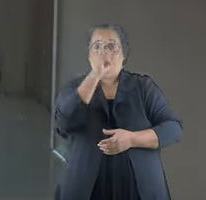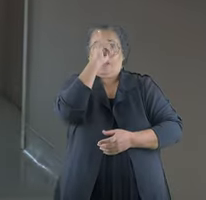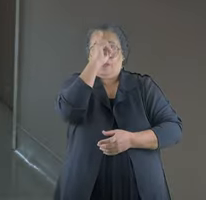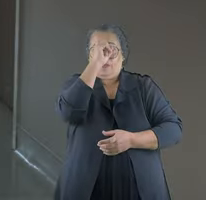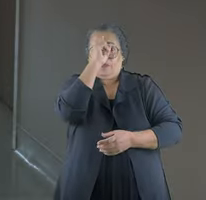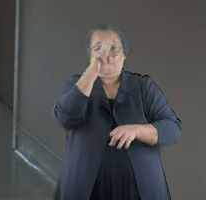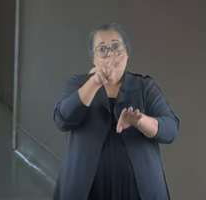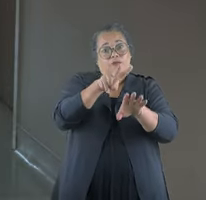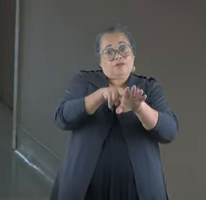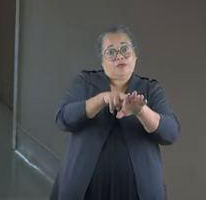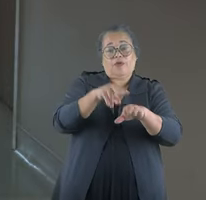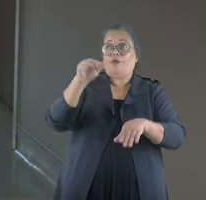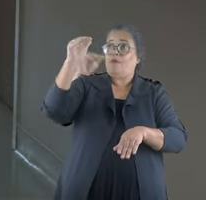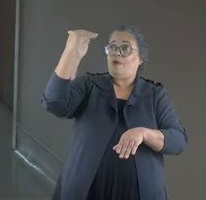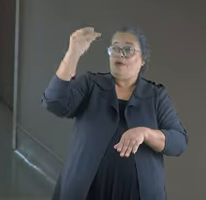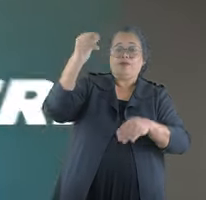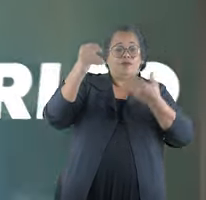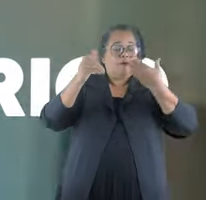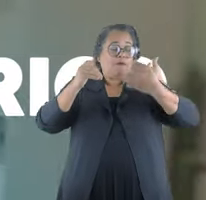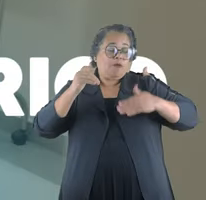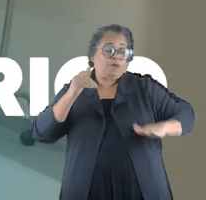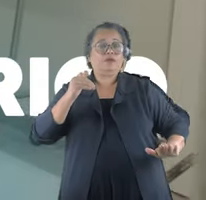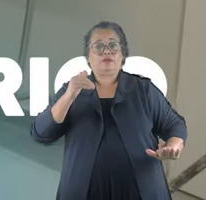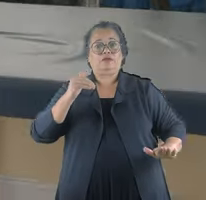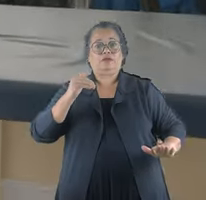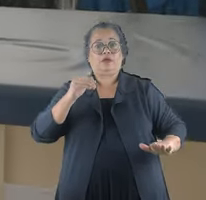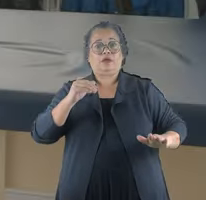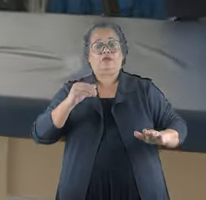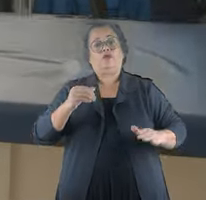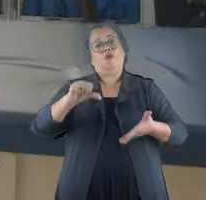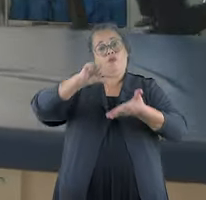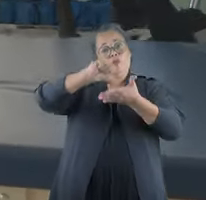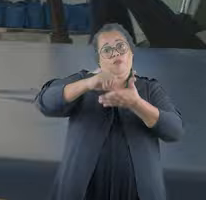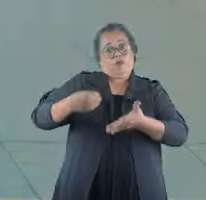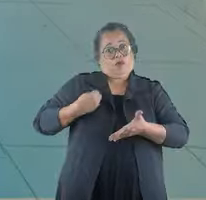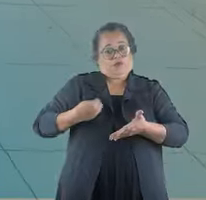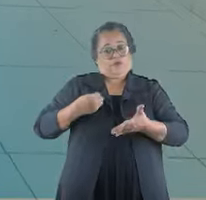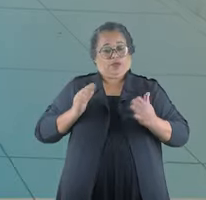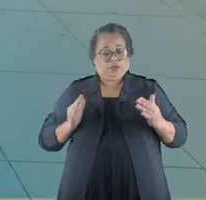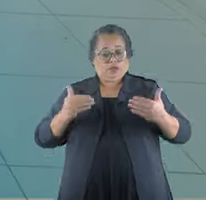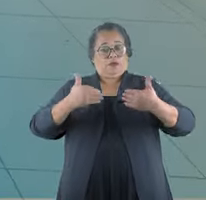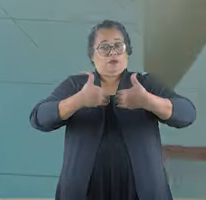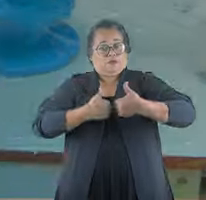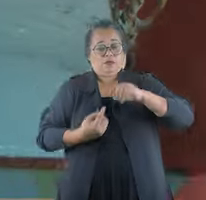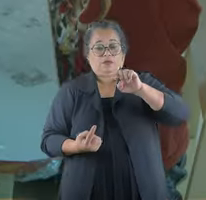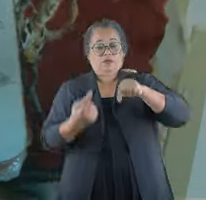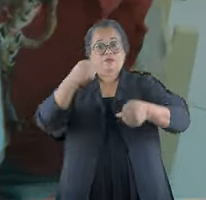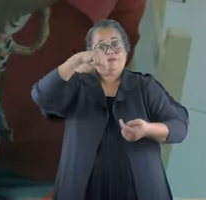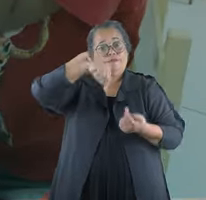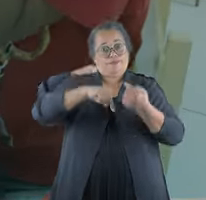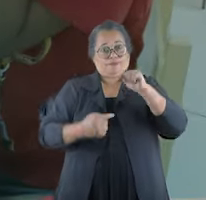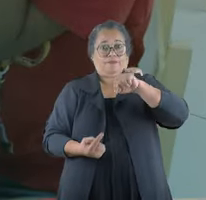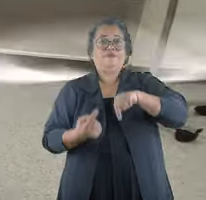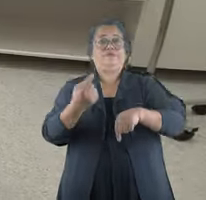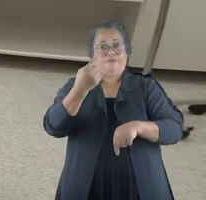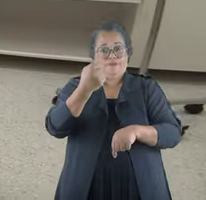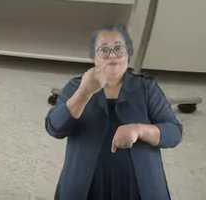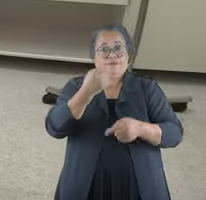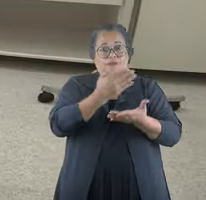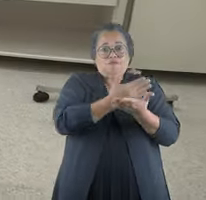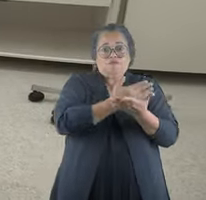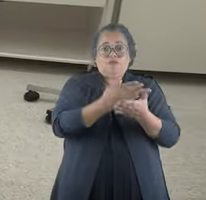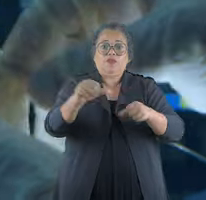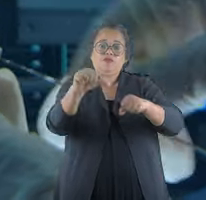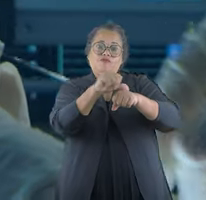Criamos um centro de internação adulto e outro pediátrico. O Centro Vida, um centro para transtorno do espectro autista e um centro de